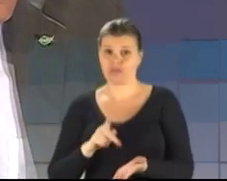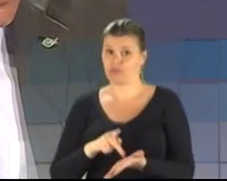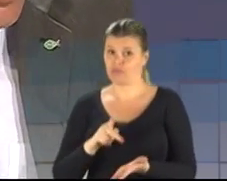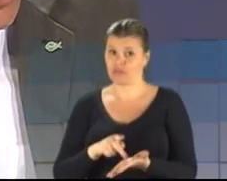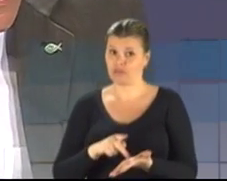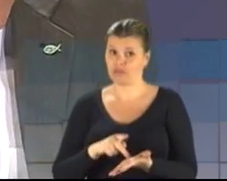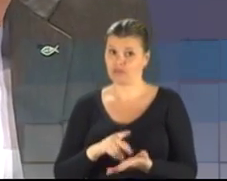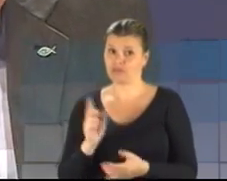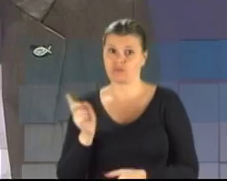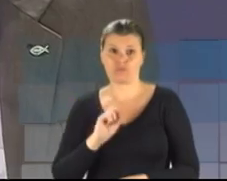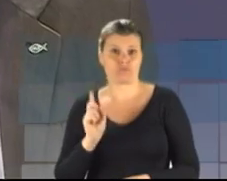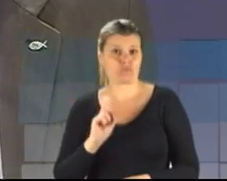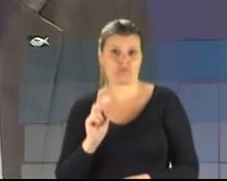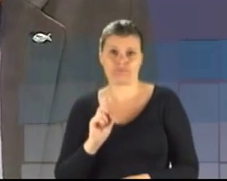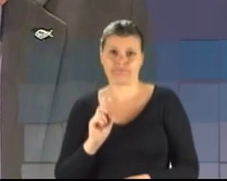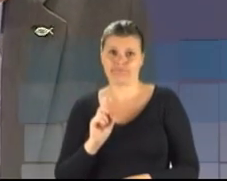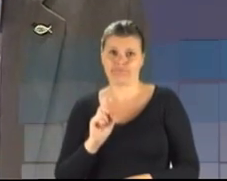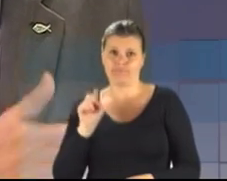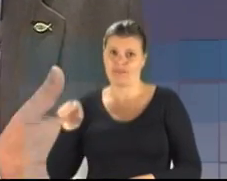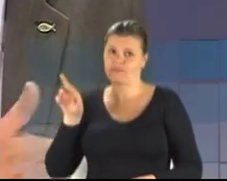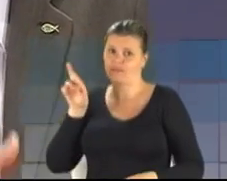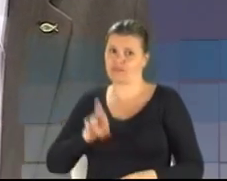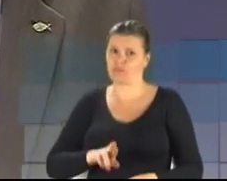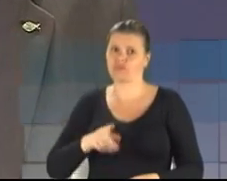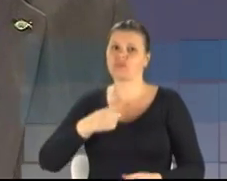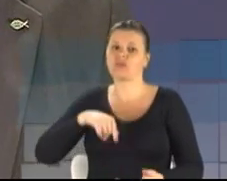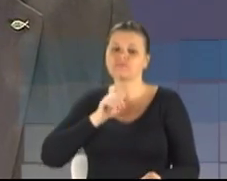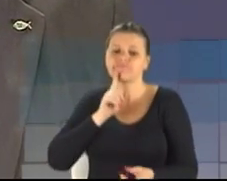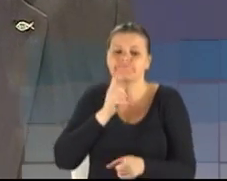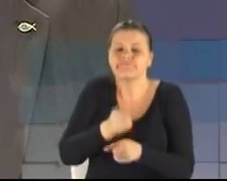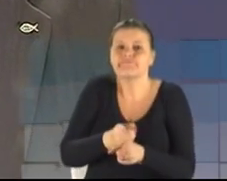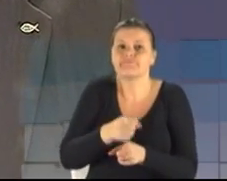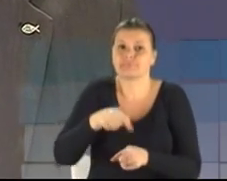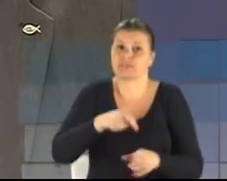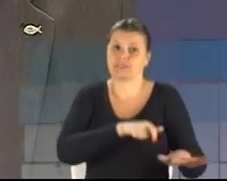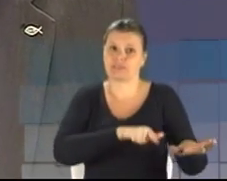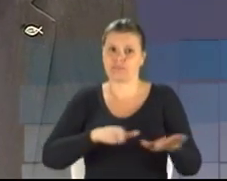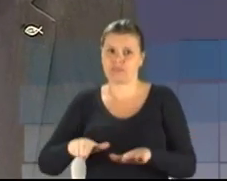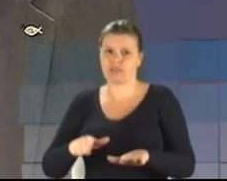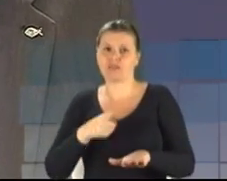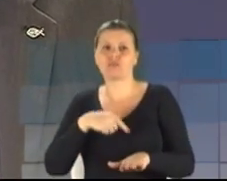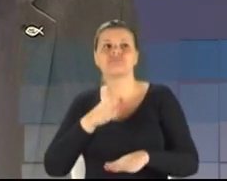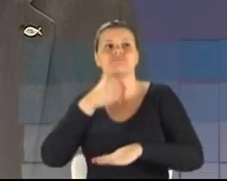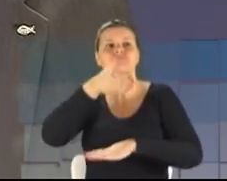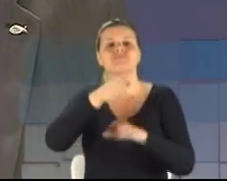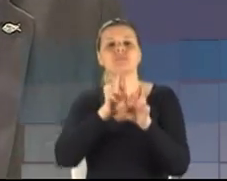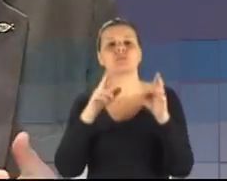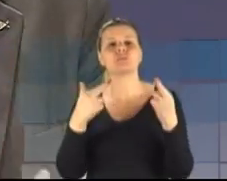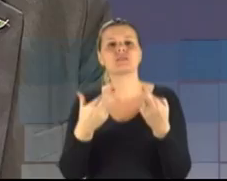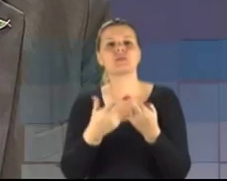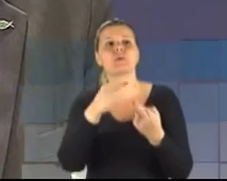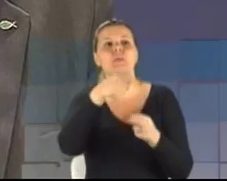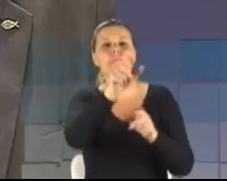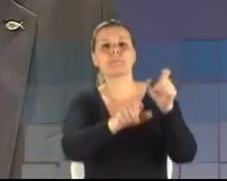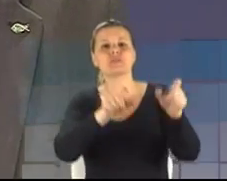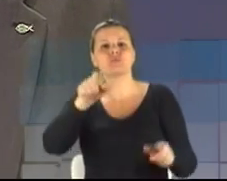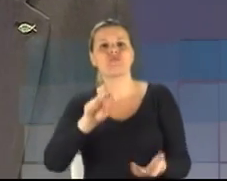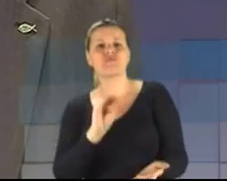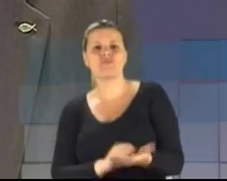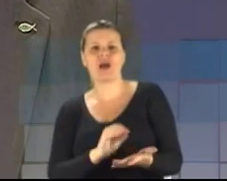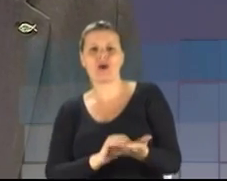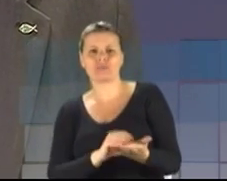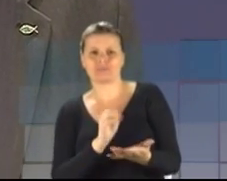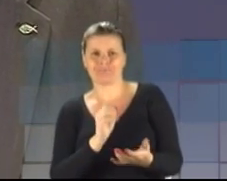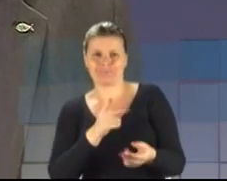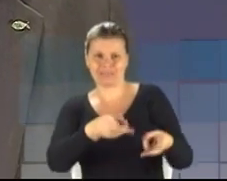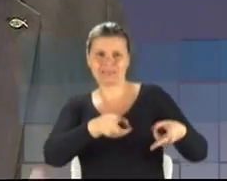nós constatamos ainda esta semana. Em reunião com as pessoas que têm crédito de precatórios,